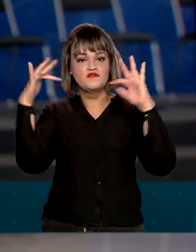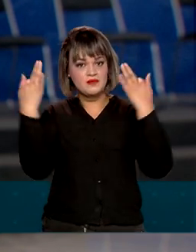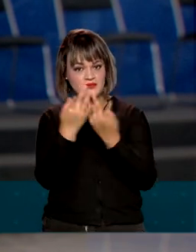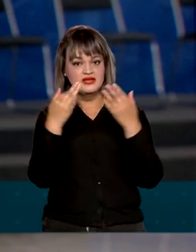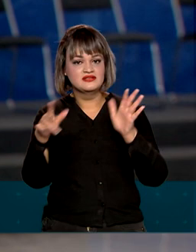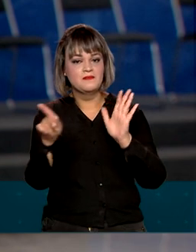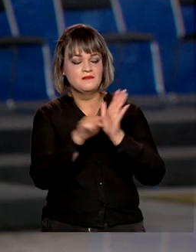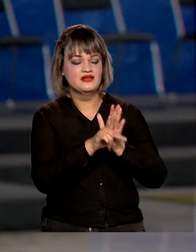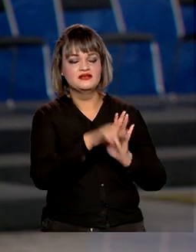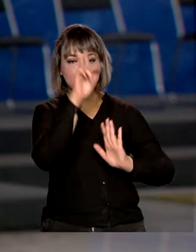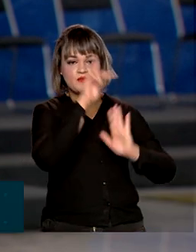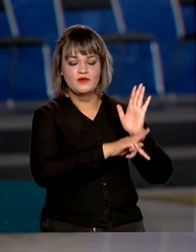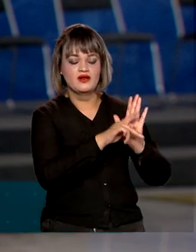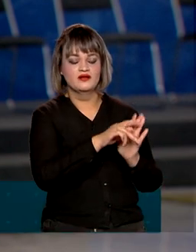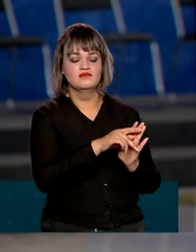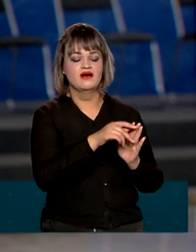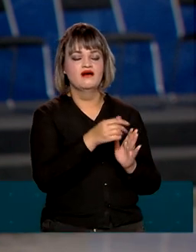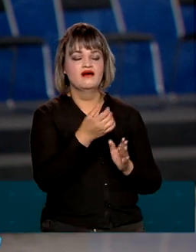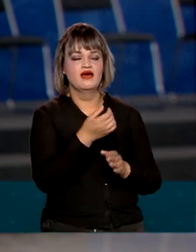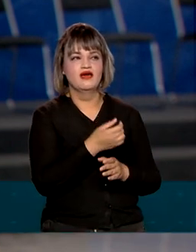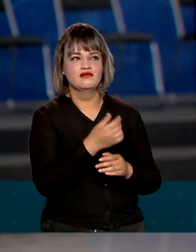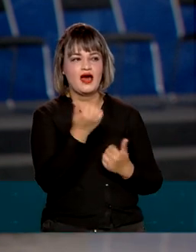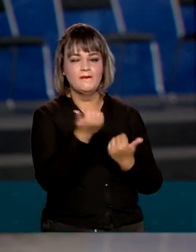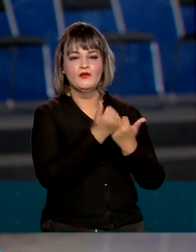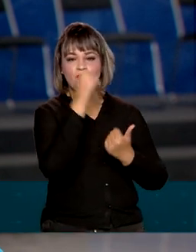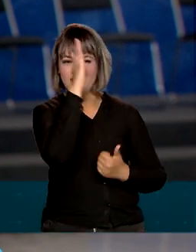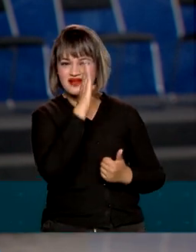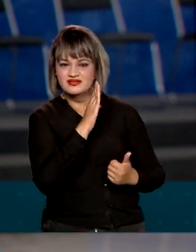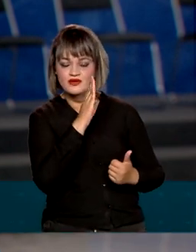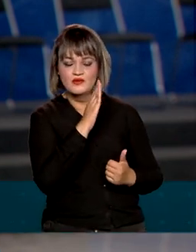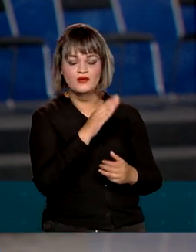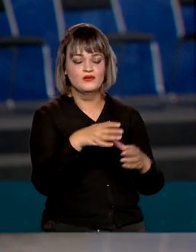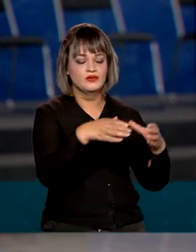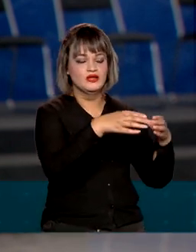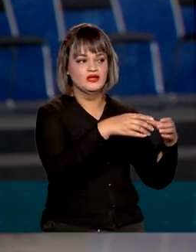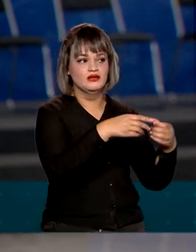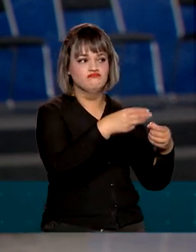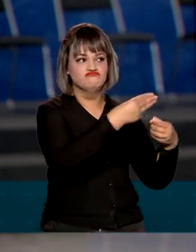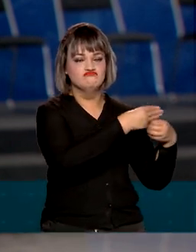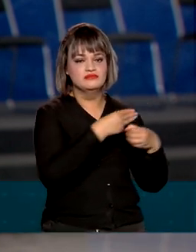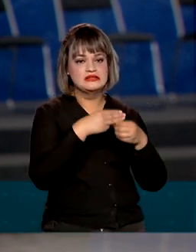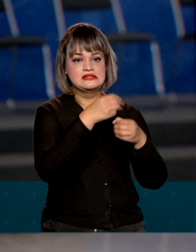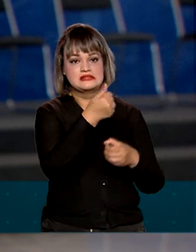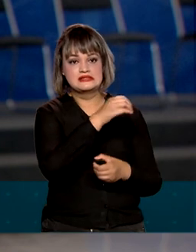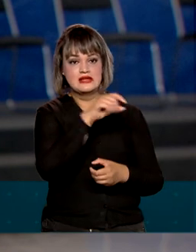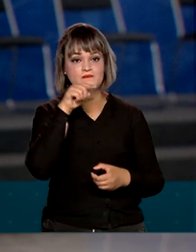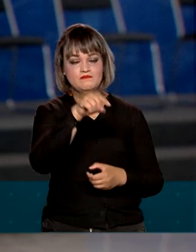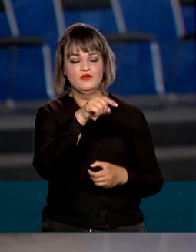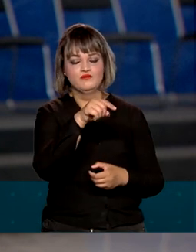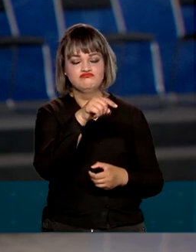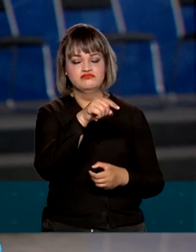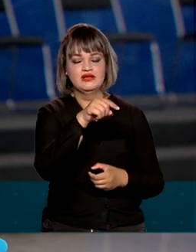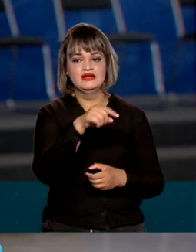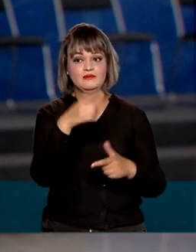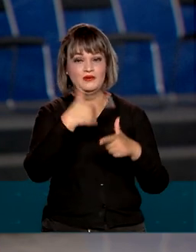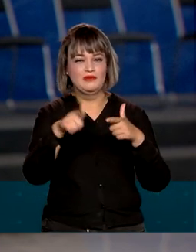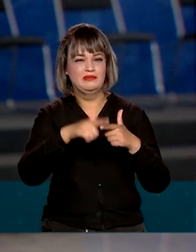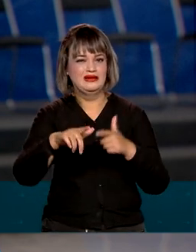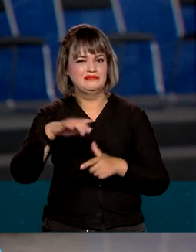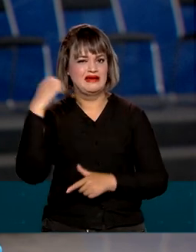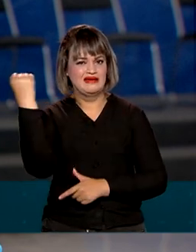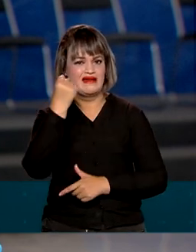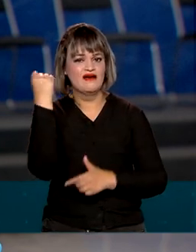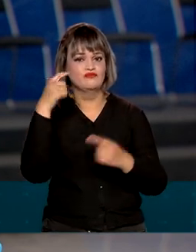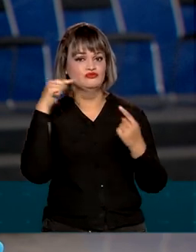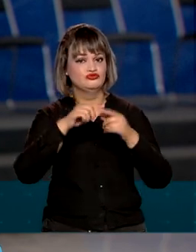são integrantes do programa Auxílio Brasil e vivem em cerca de 100 mil municípios que foram afetados, que decretaram o estado de calamidade por causa